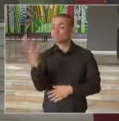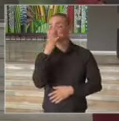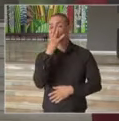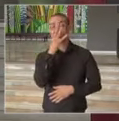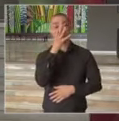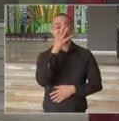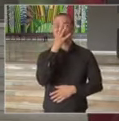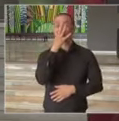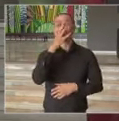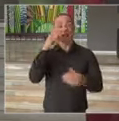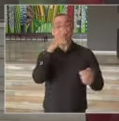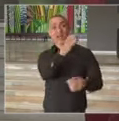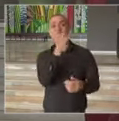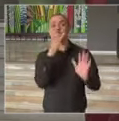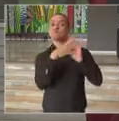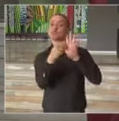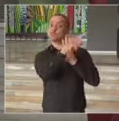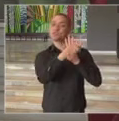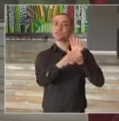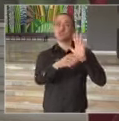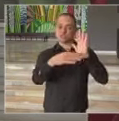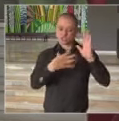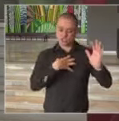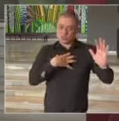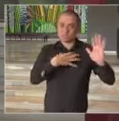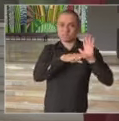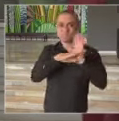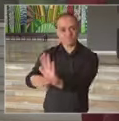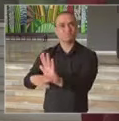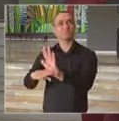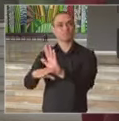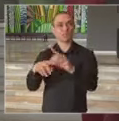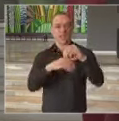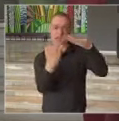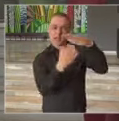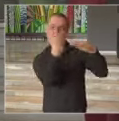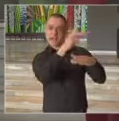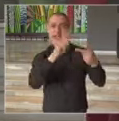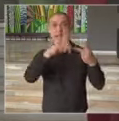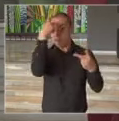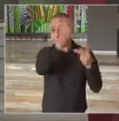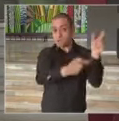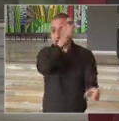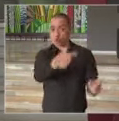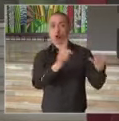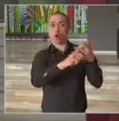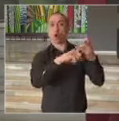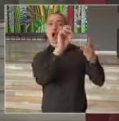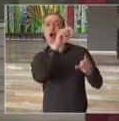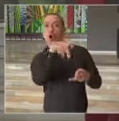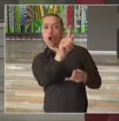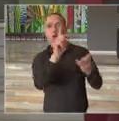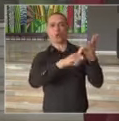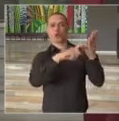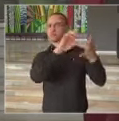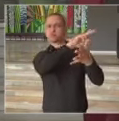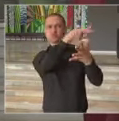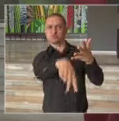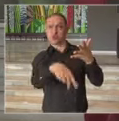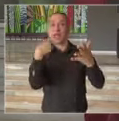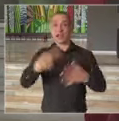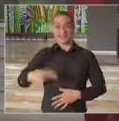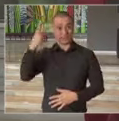solidariedade de empresas, organizações e pessoas que, em nosso Estado, têm